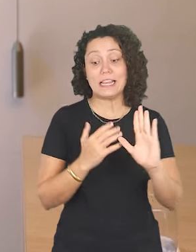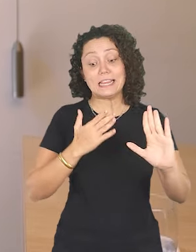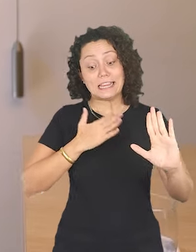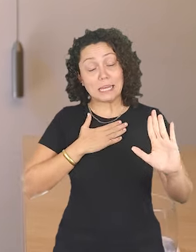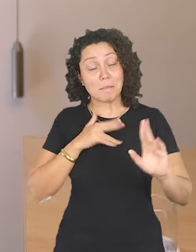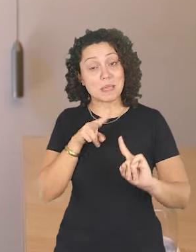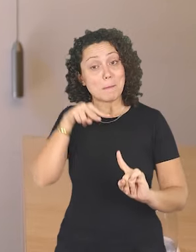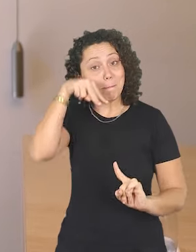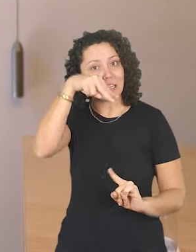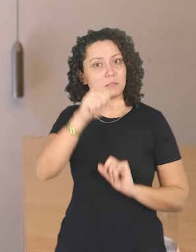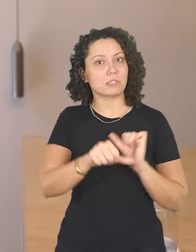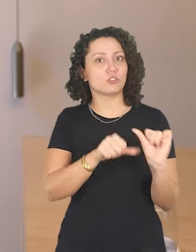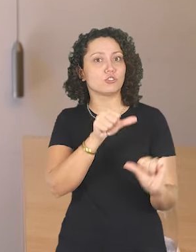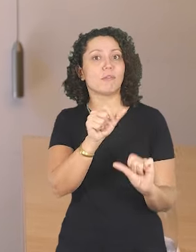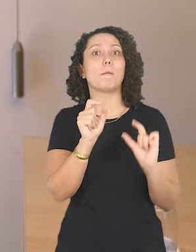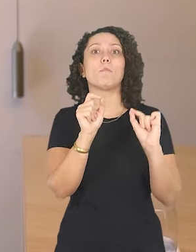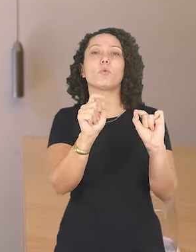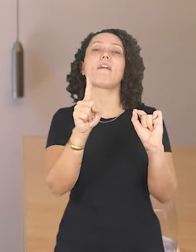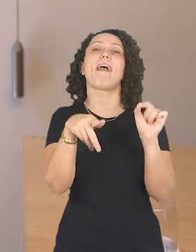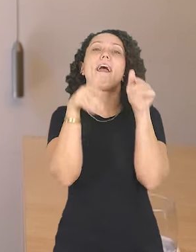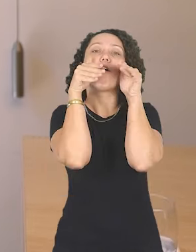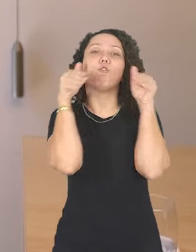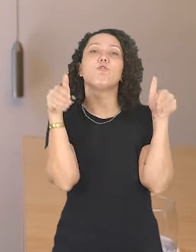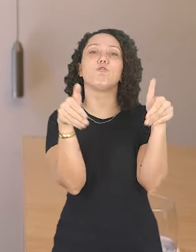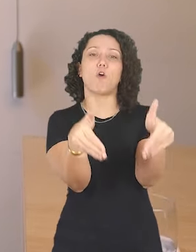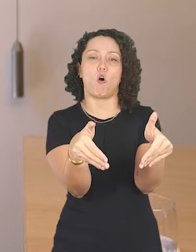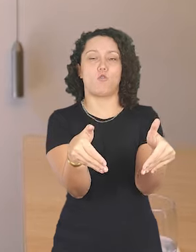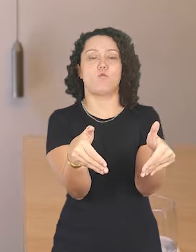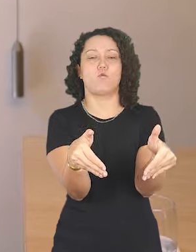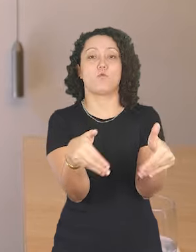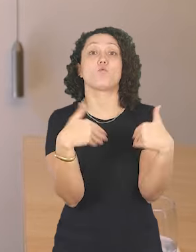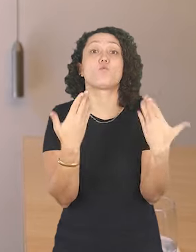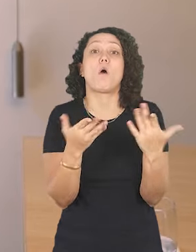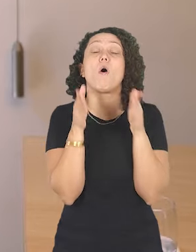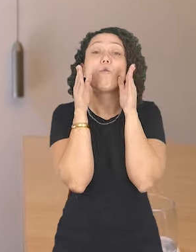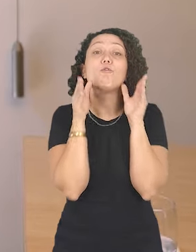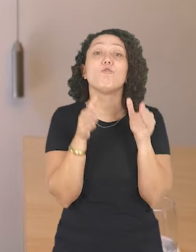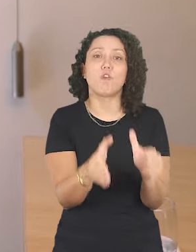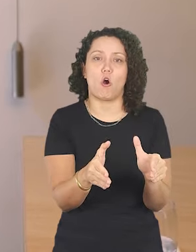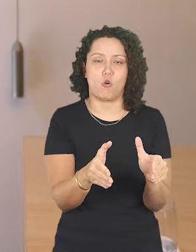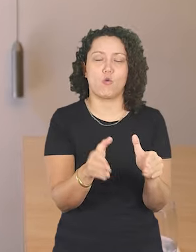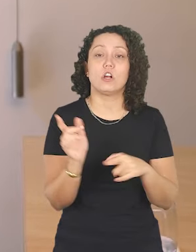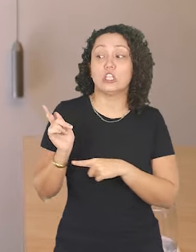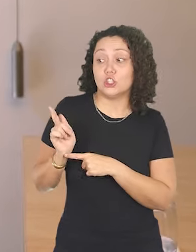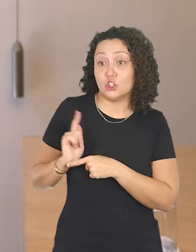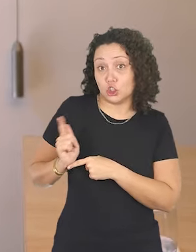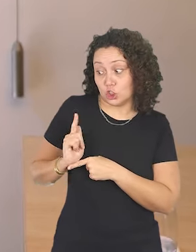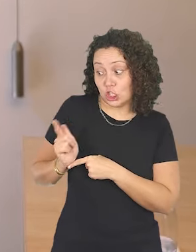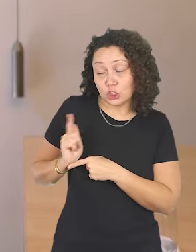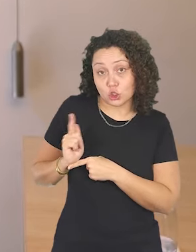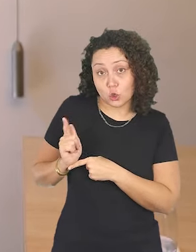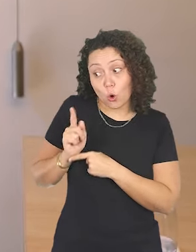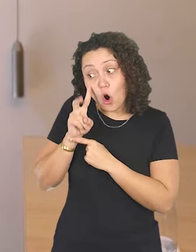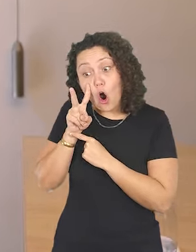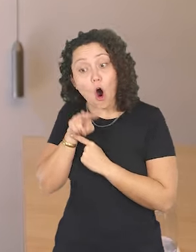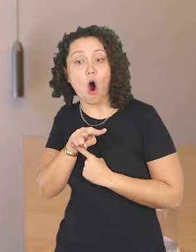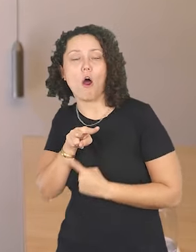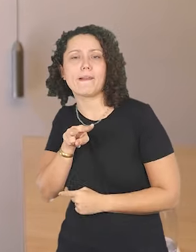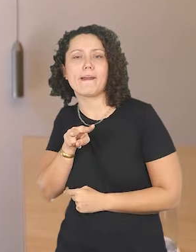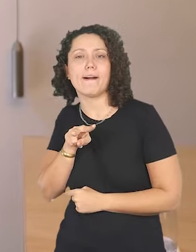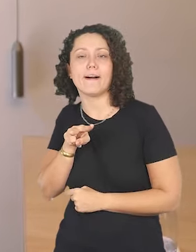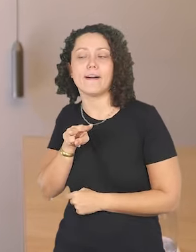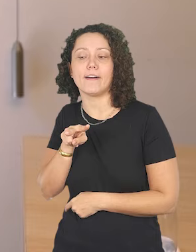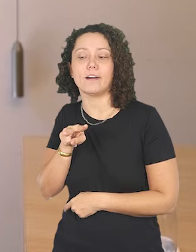Do meu ponto de vista, o que muda é justamente o foco, é o olhar. O gestor está ali